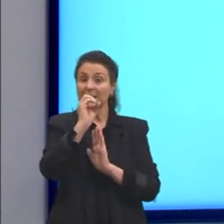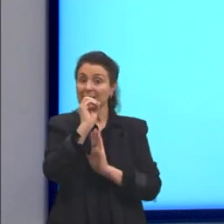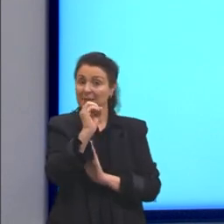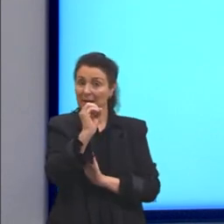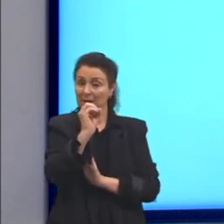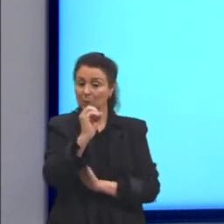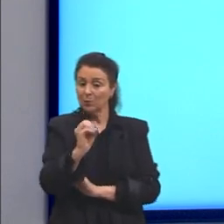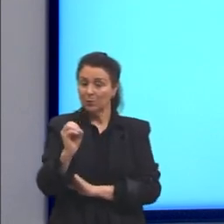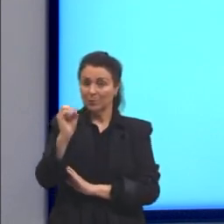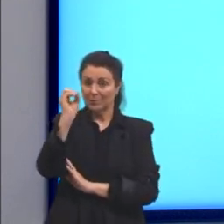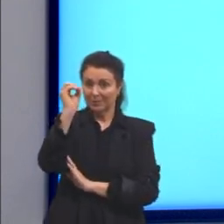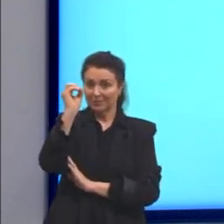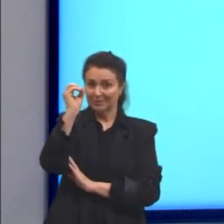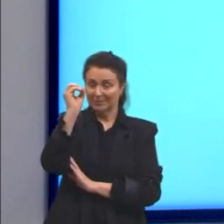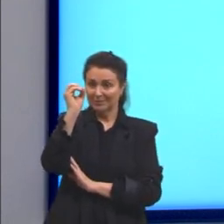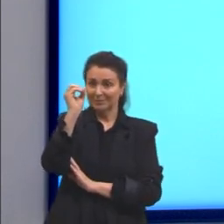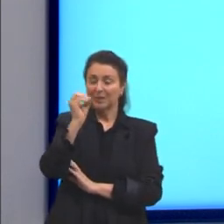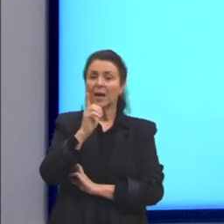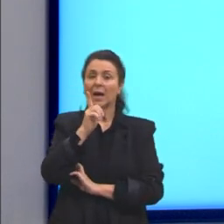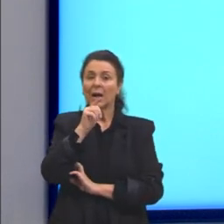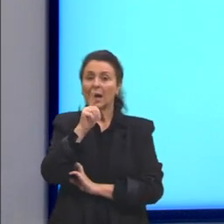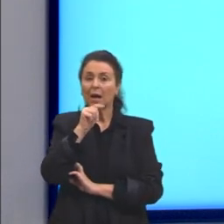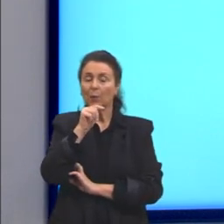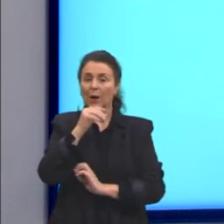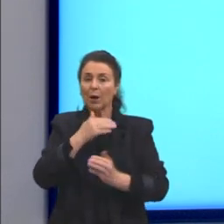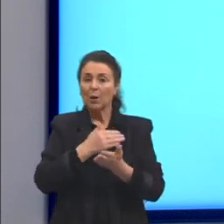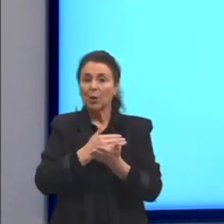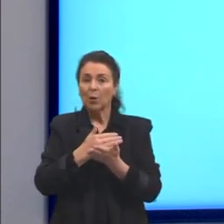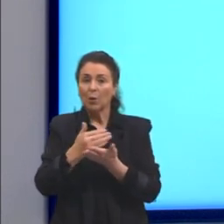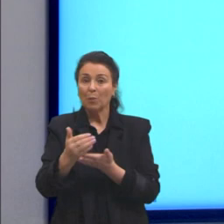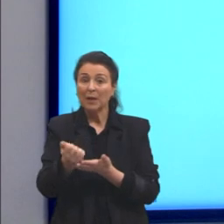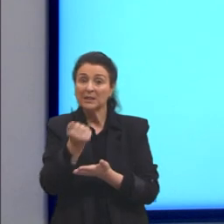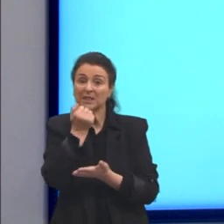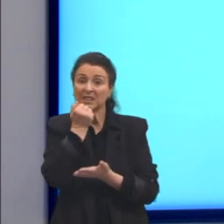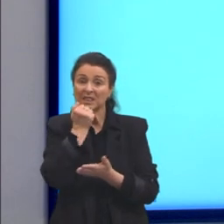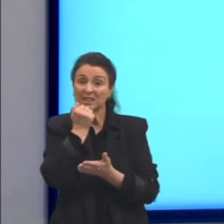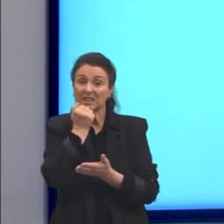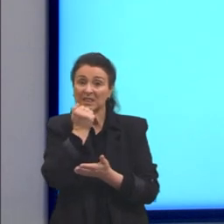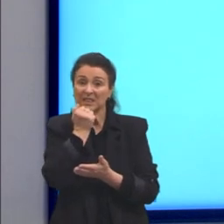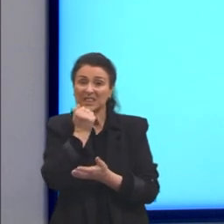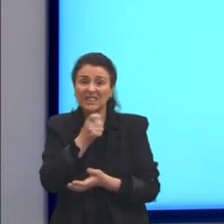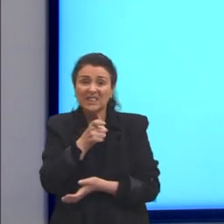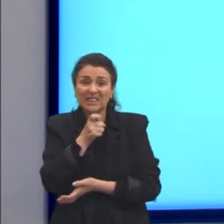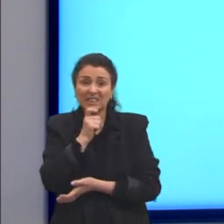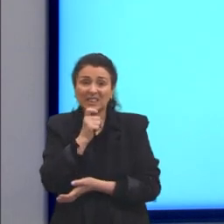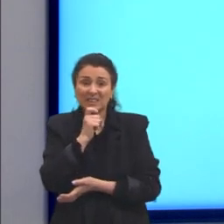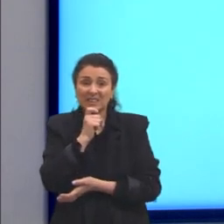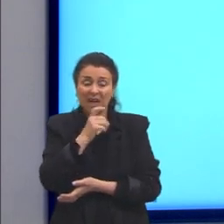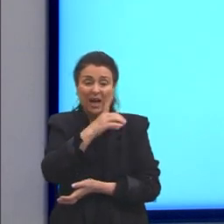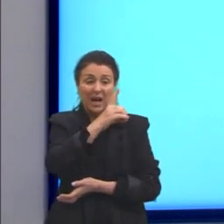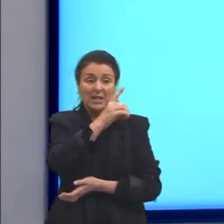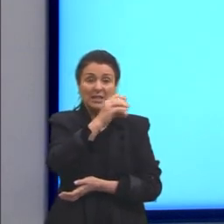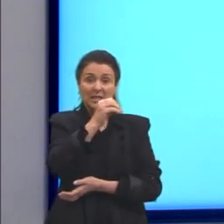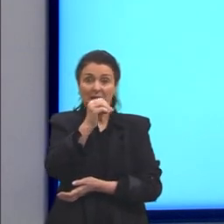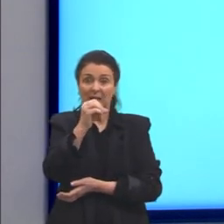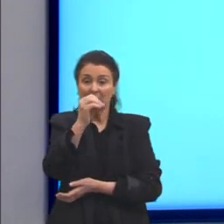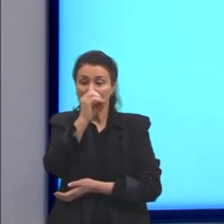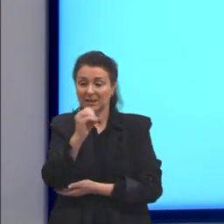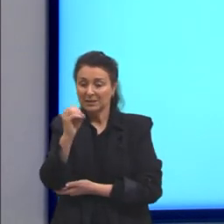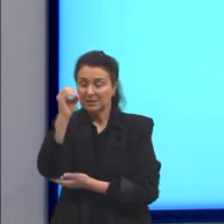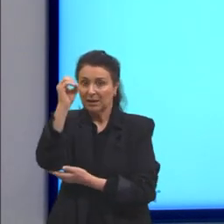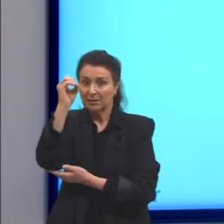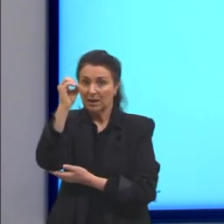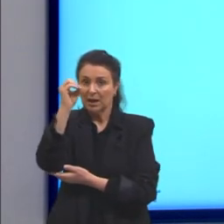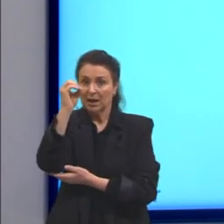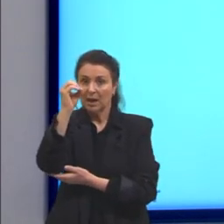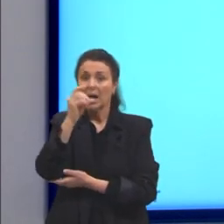Celsius, a água, ela congela. Em 100 graus Celsius, a água ferve. Claro que, gente, isso